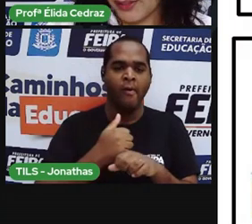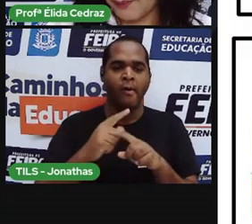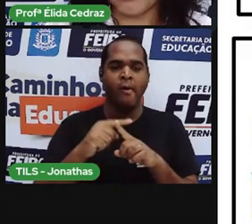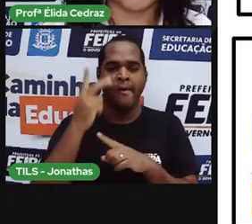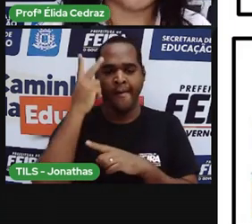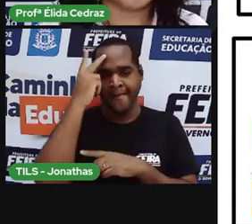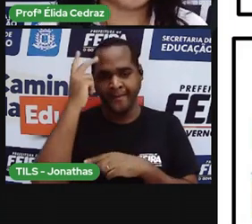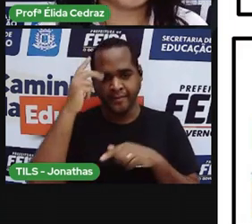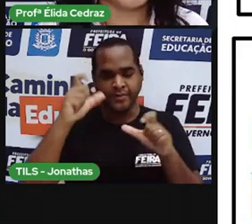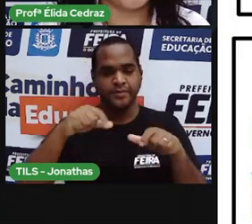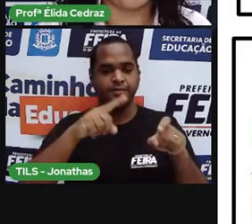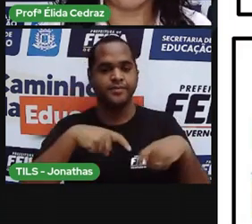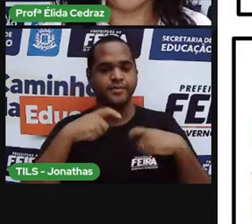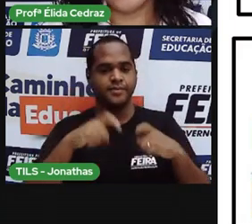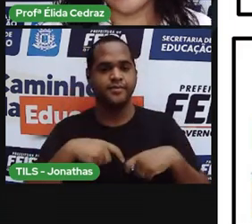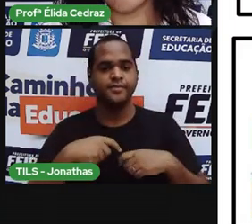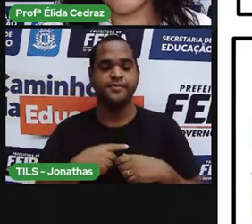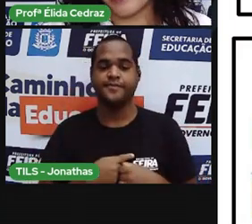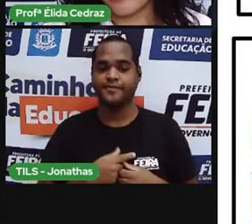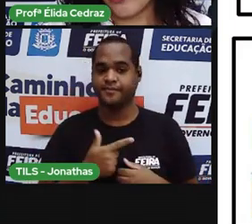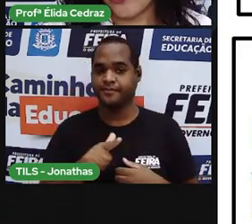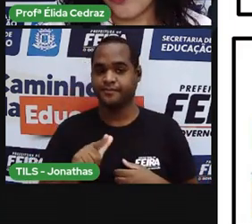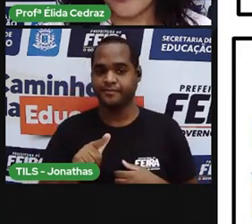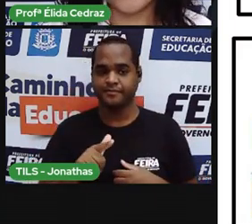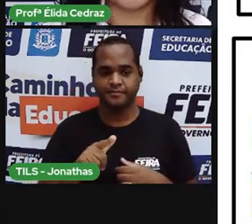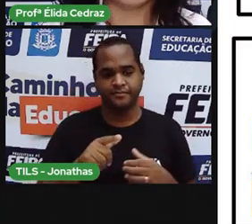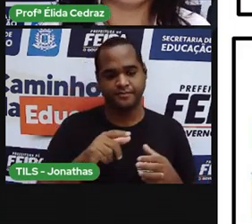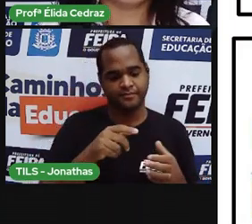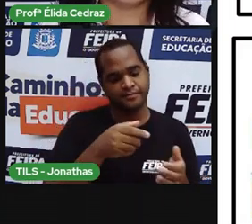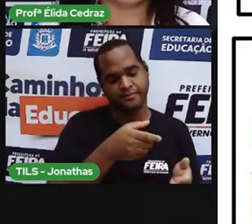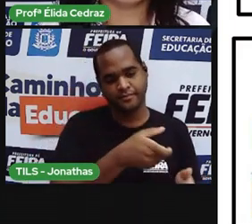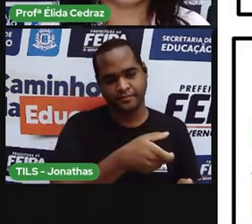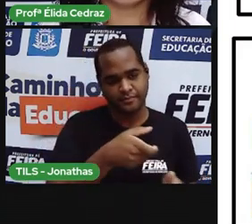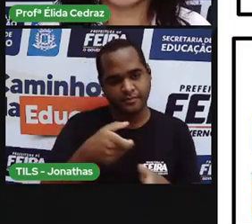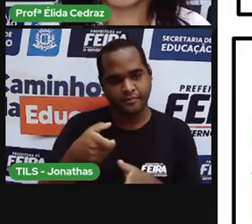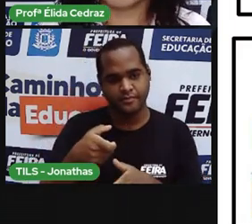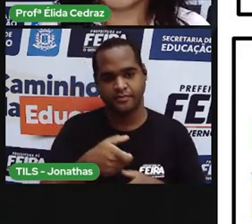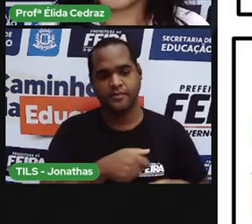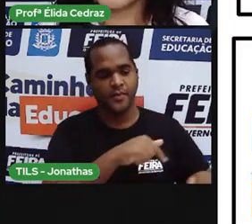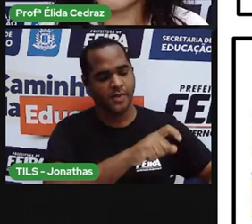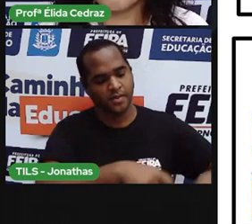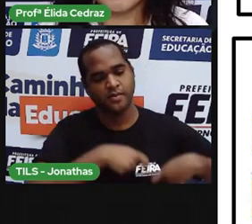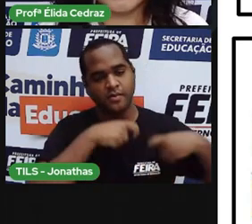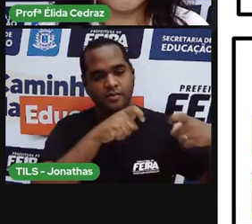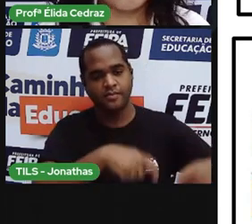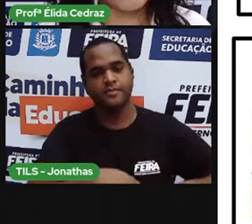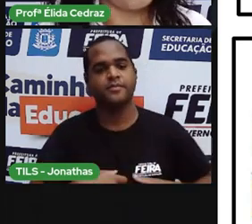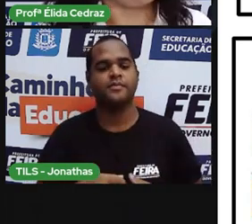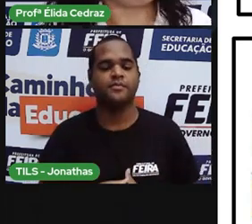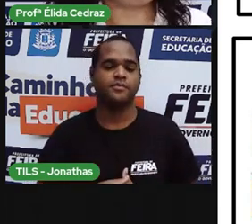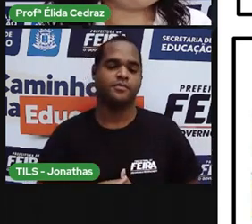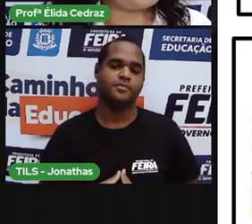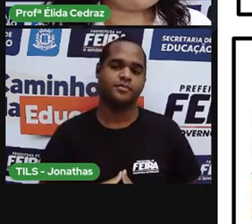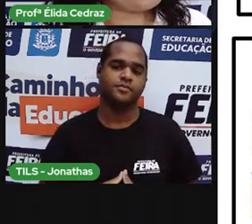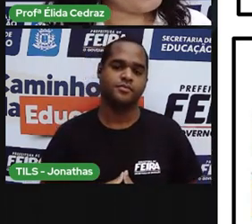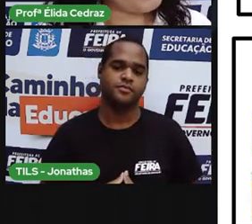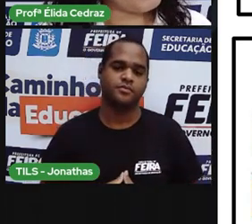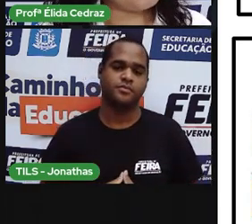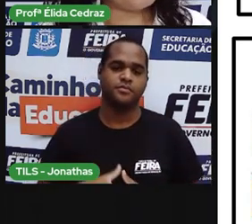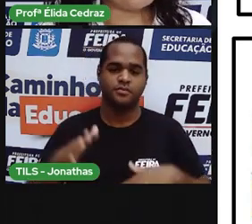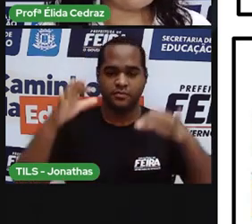no campo. O lavrador. tratorista, o